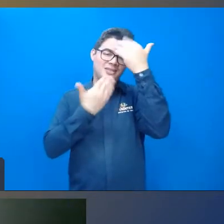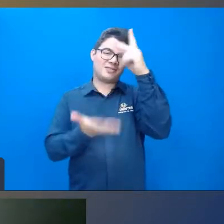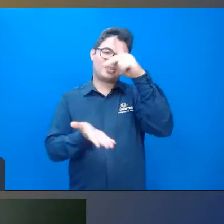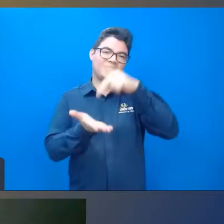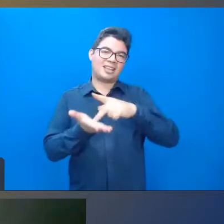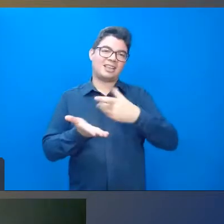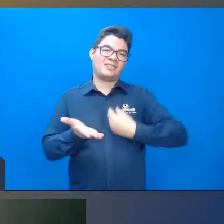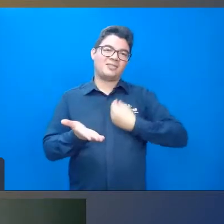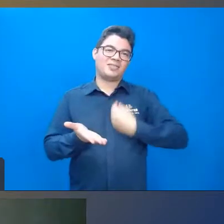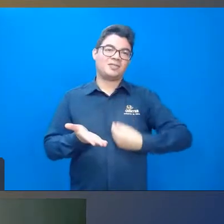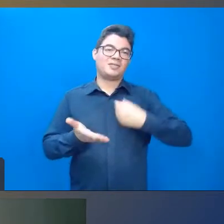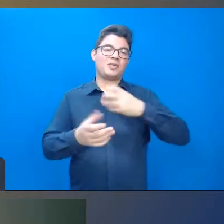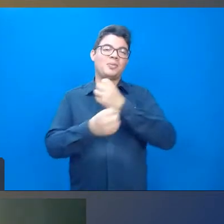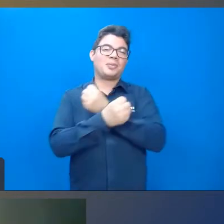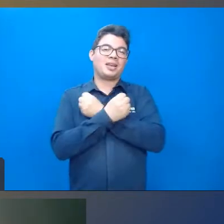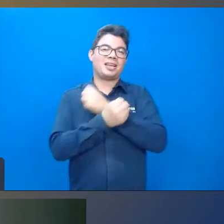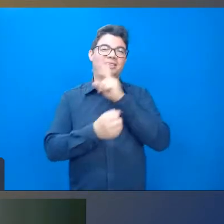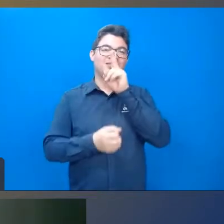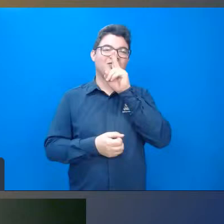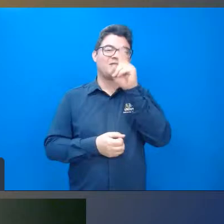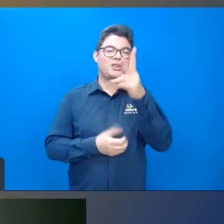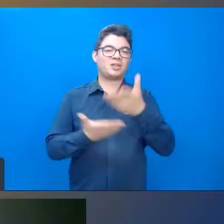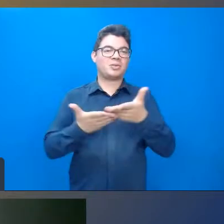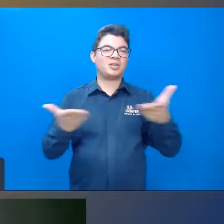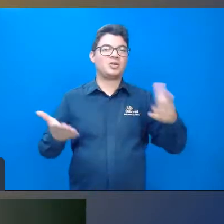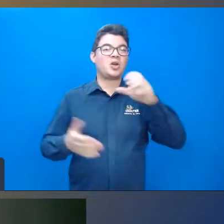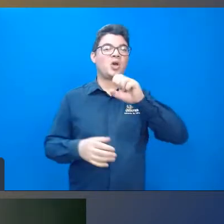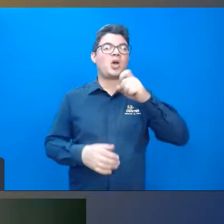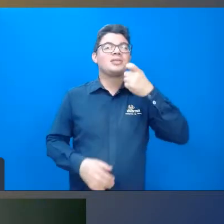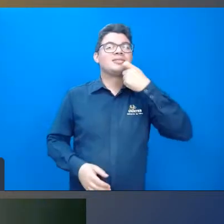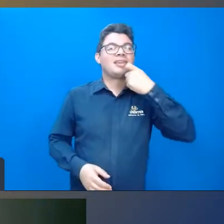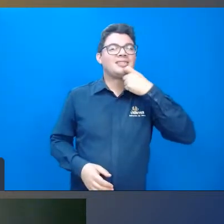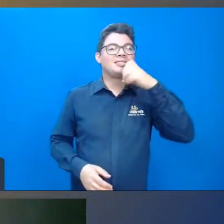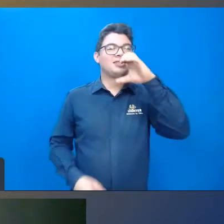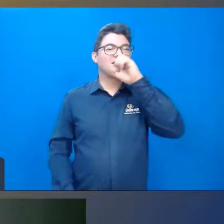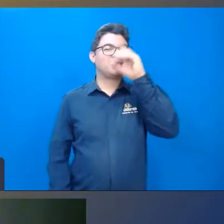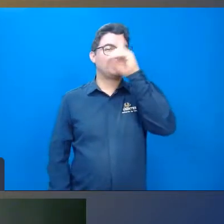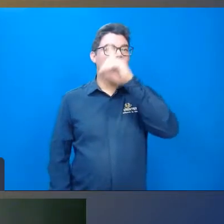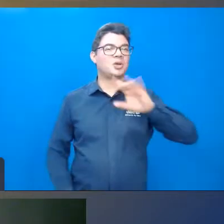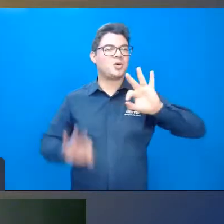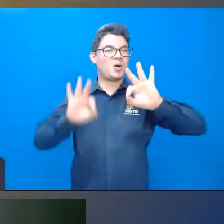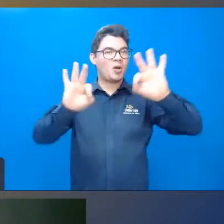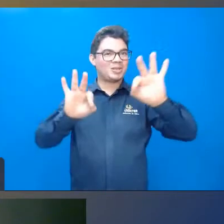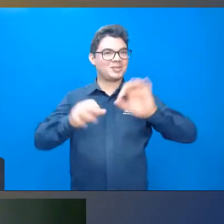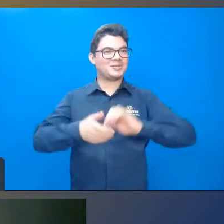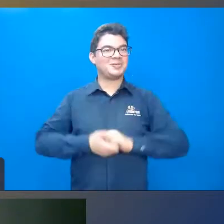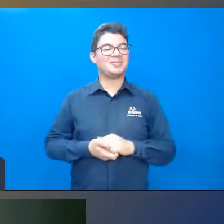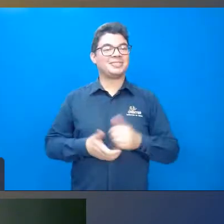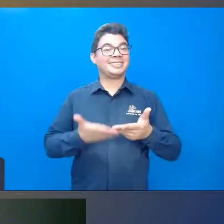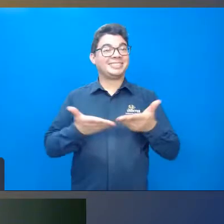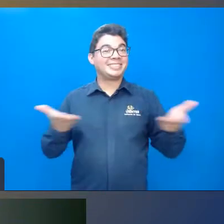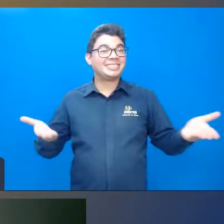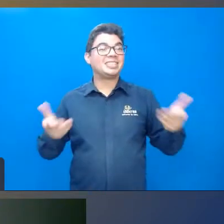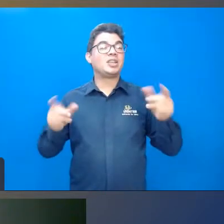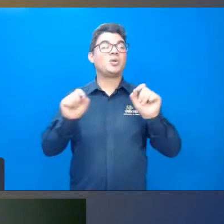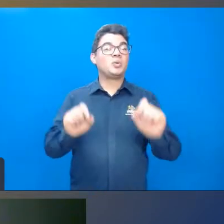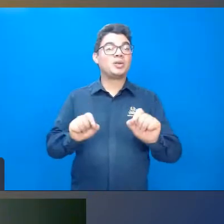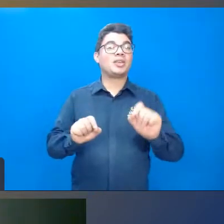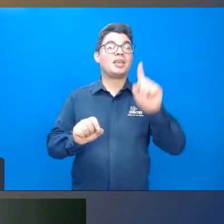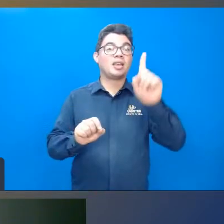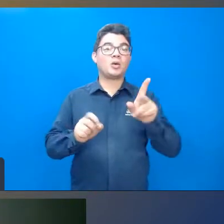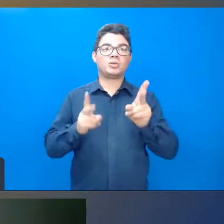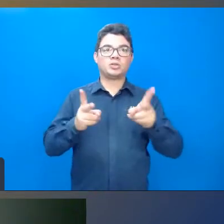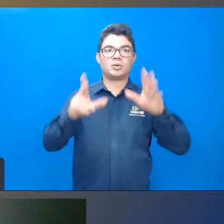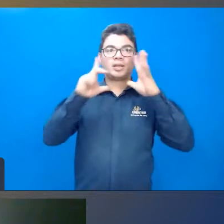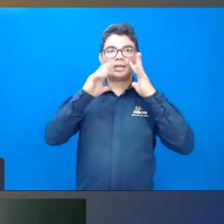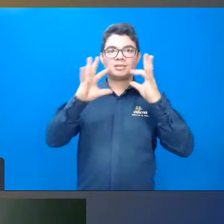e de coração, um abração para todos, ótima sexta, um ótimo final de semana. É isso aí, pessoal, então, ó, continuem que